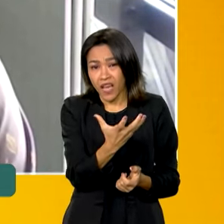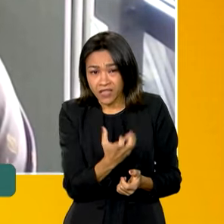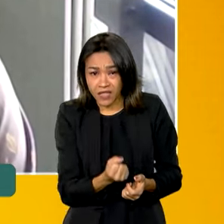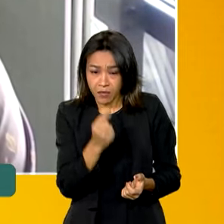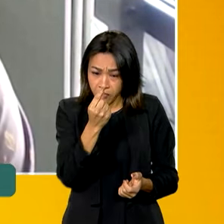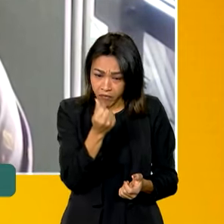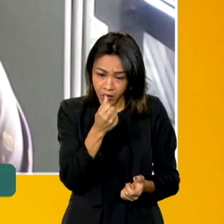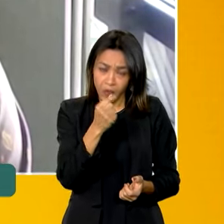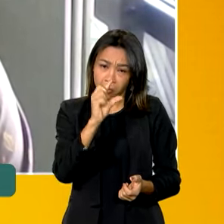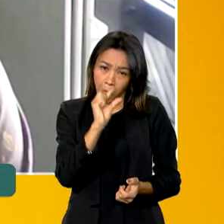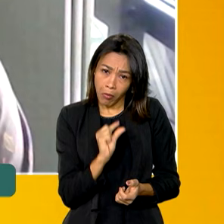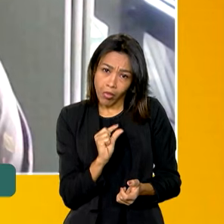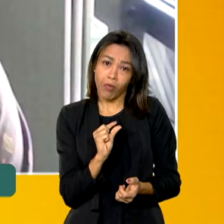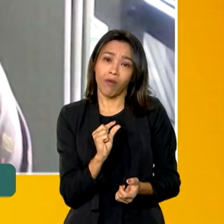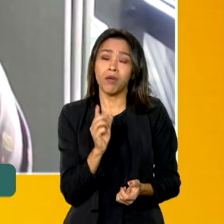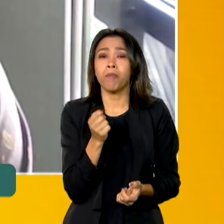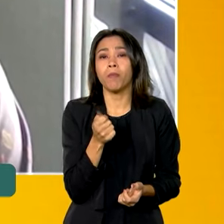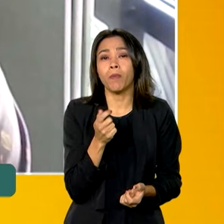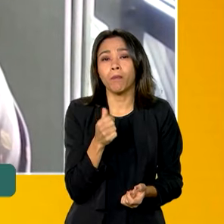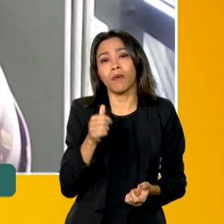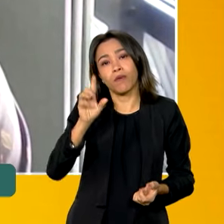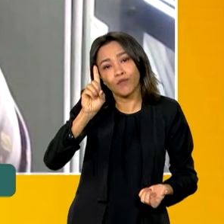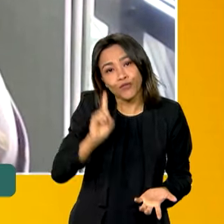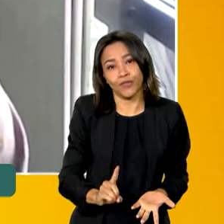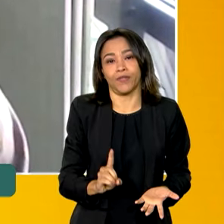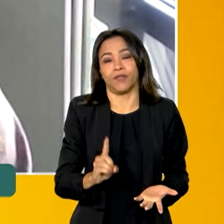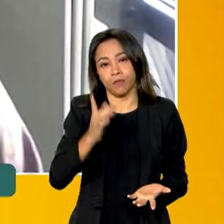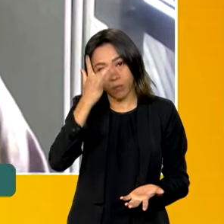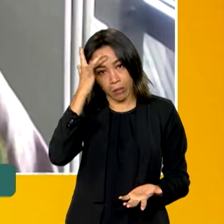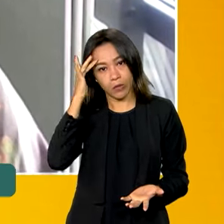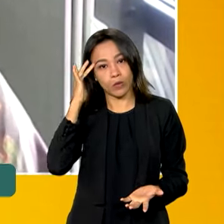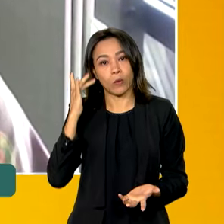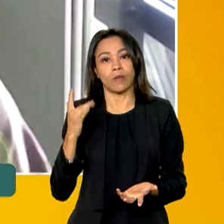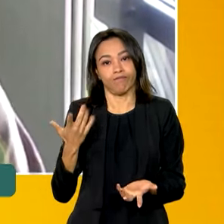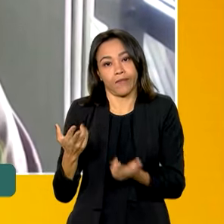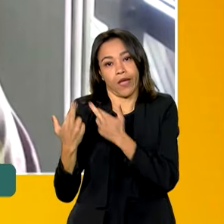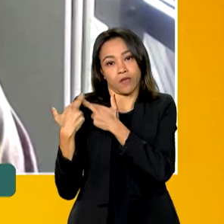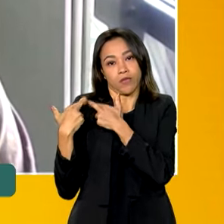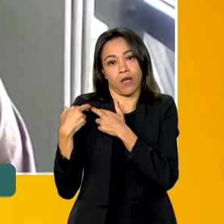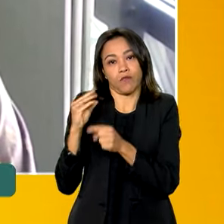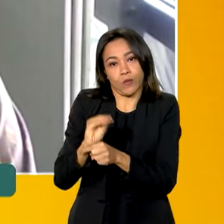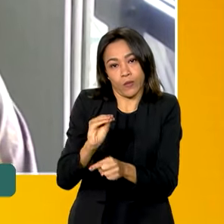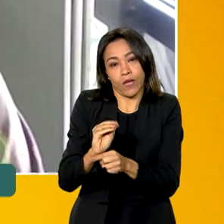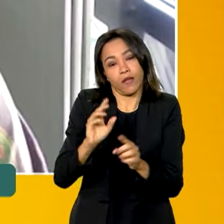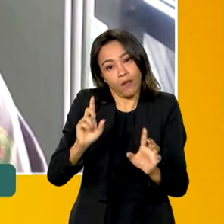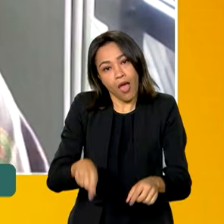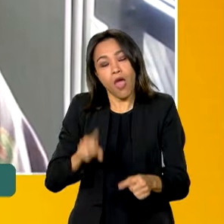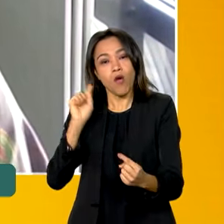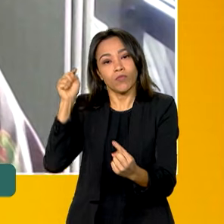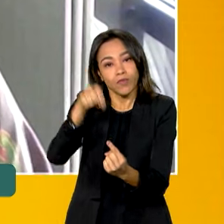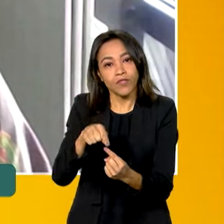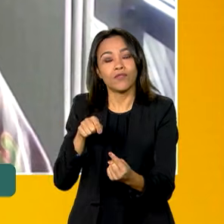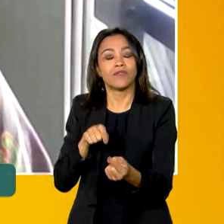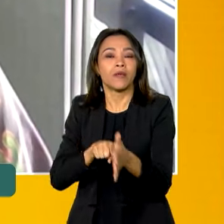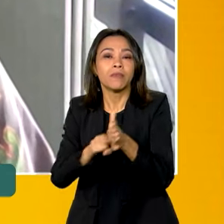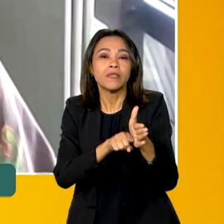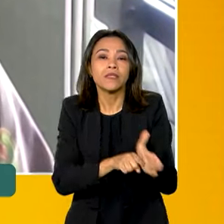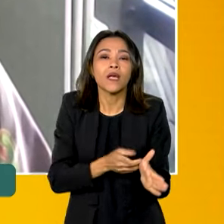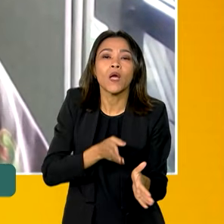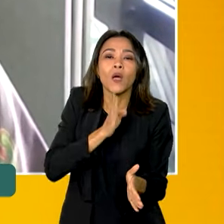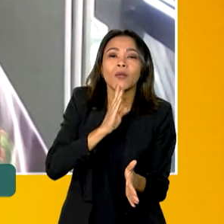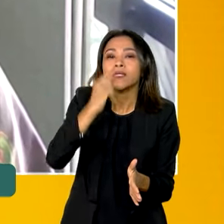remuneração e tem poucos direitos. Então, exatamente esse é o objetivo da pesquisa, né?